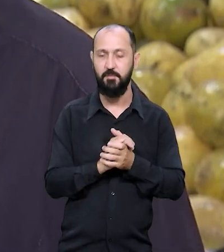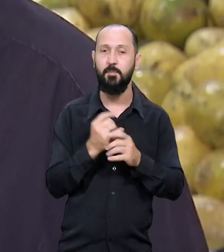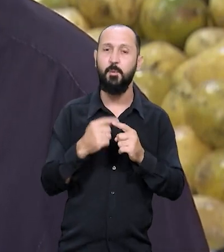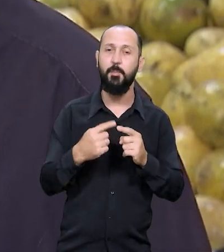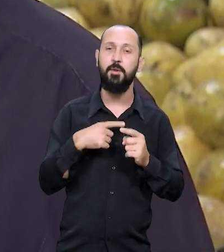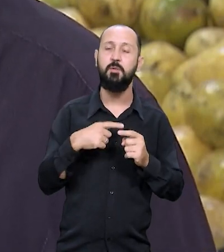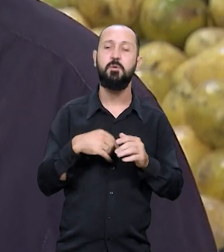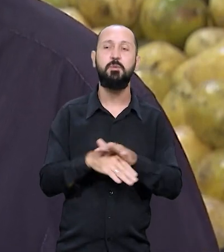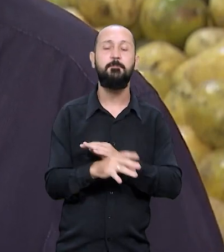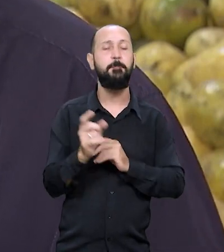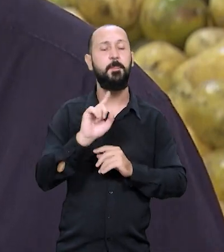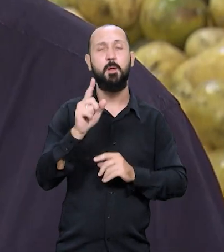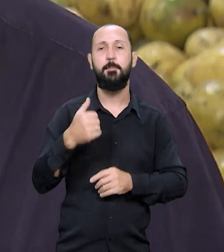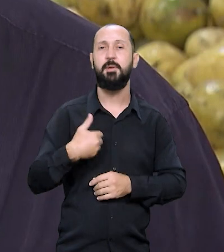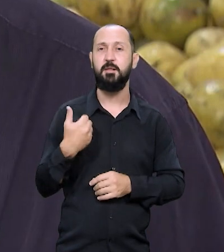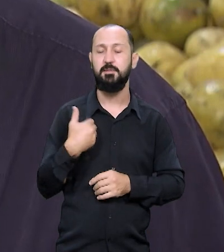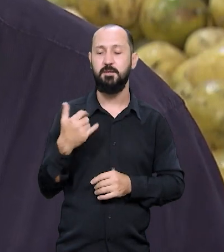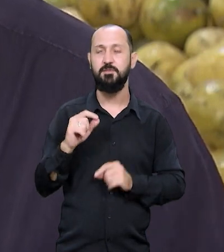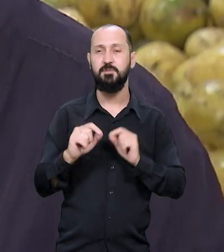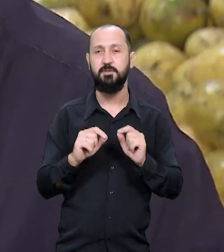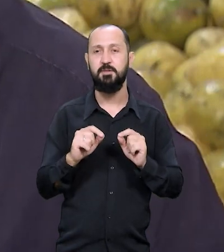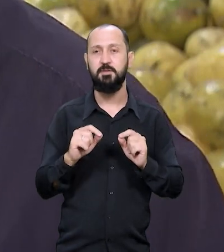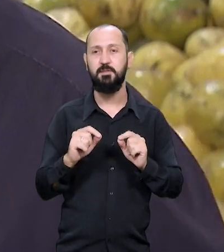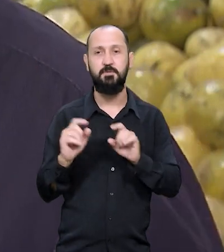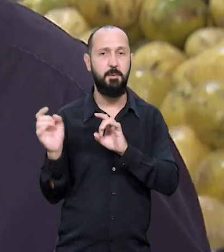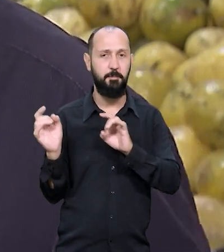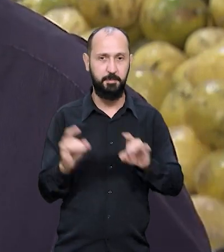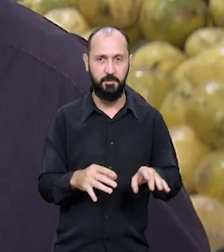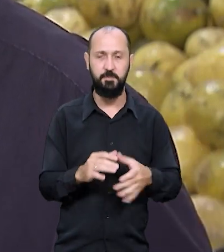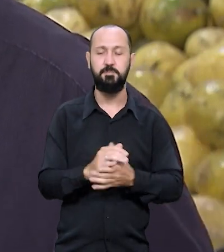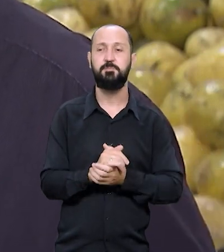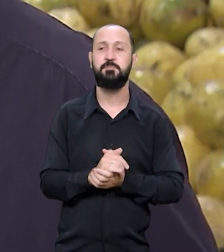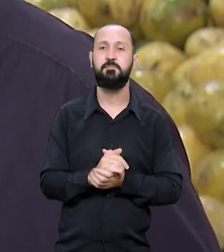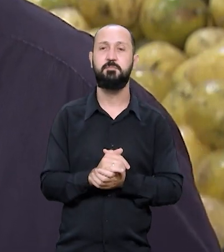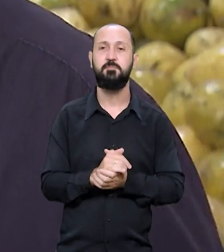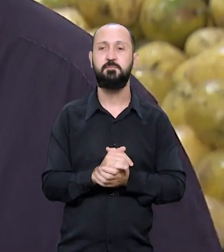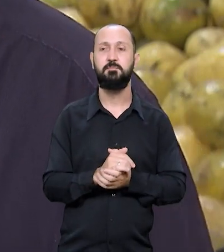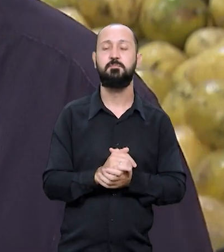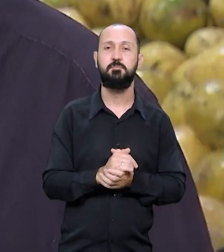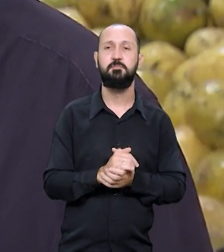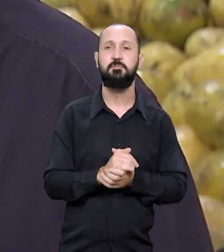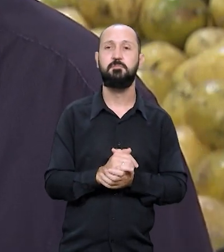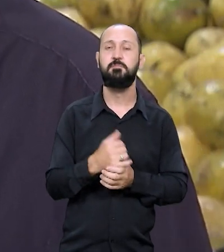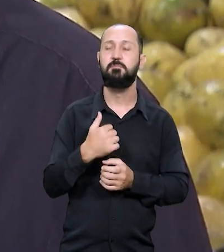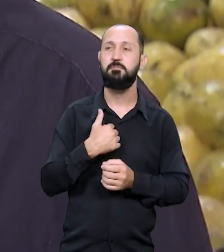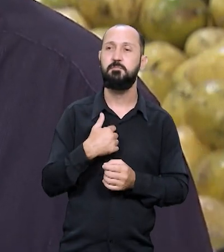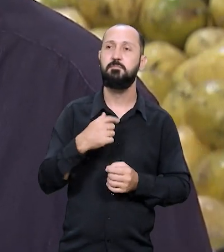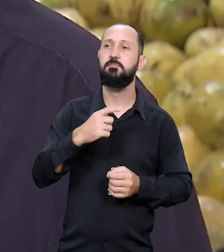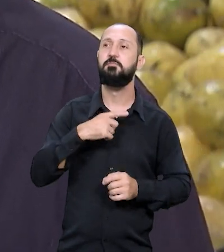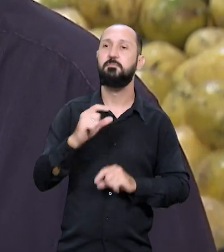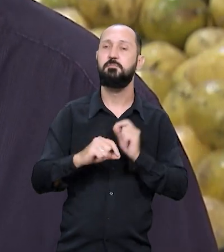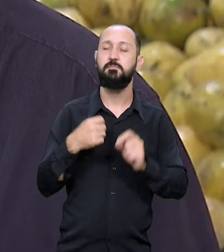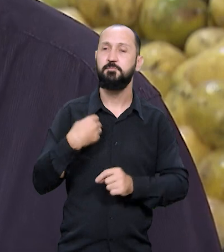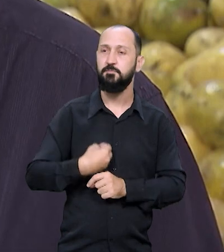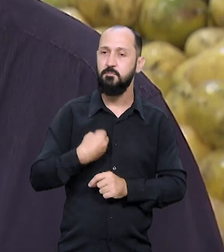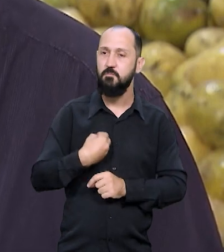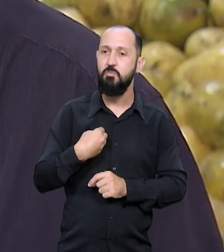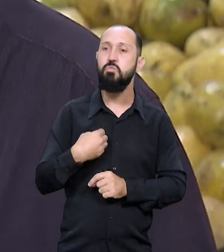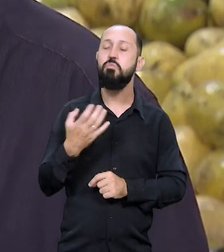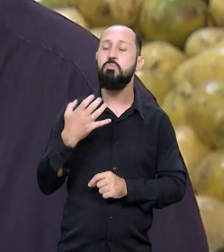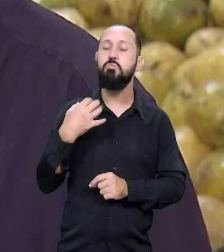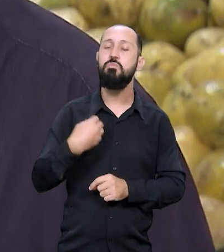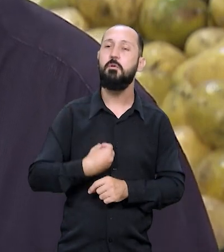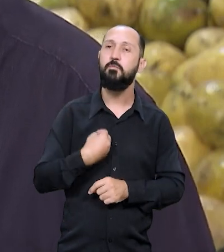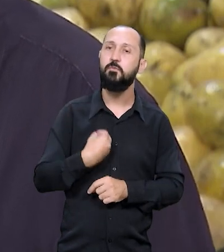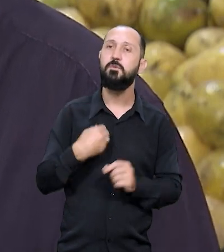Por quê? Porque a pessoa não é pela idade que ele vai se jogar. Quer dizer, quanto mais eu tiver que viver,